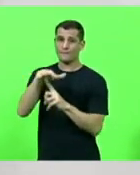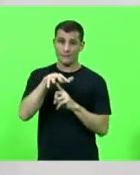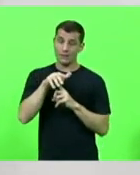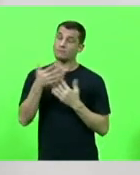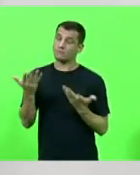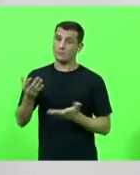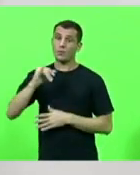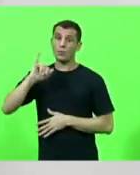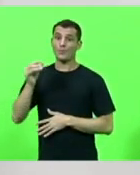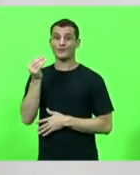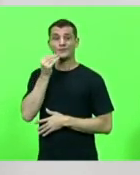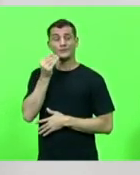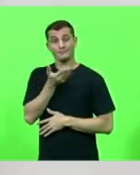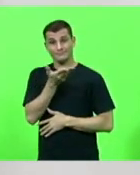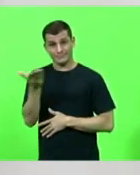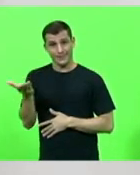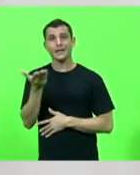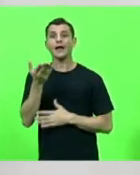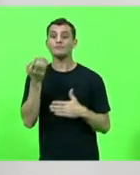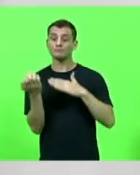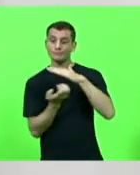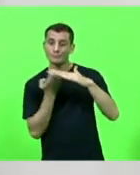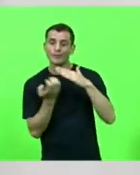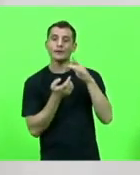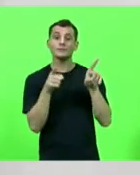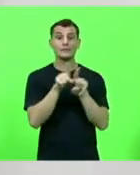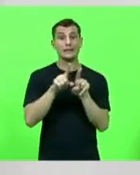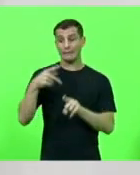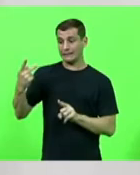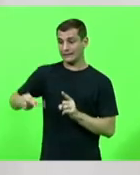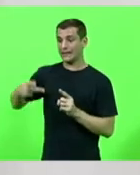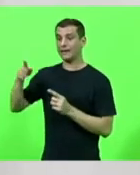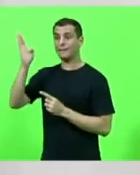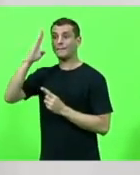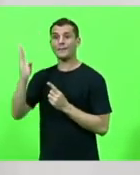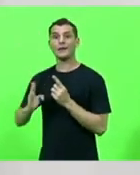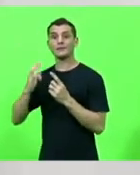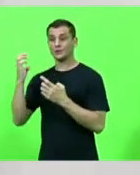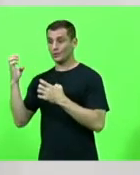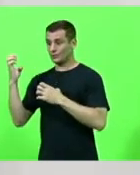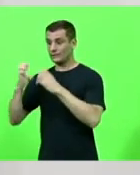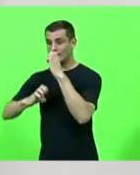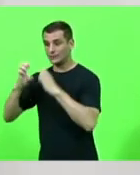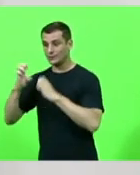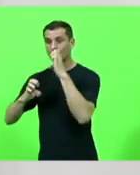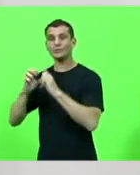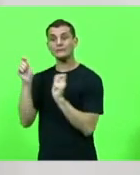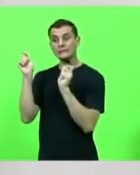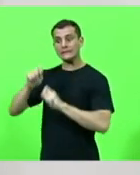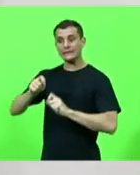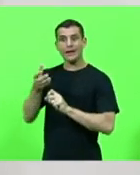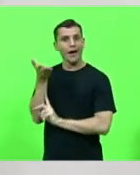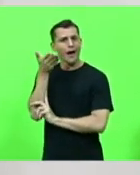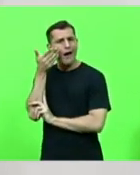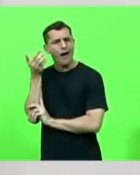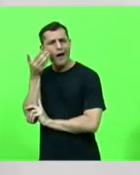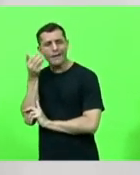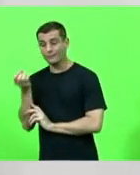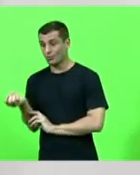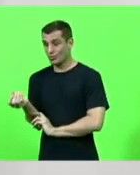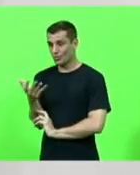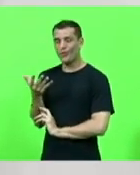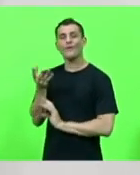a indústria brasileira tem de diversificar seu produto e agregar tecnologia e